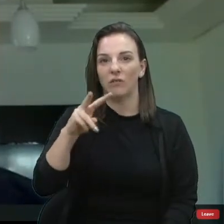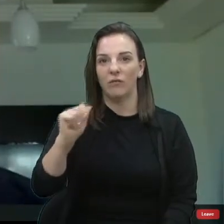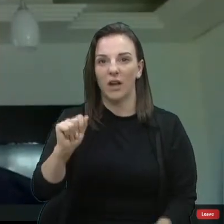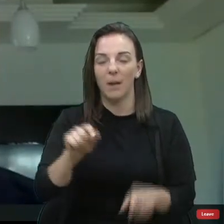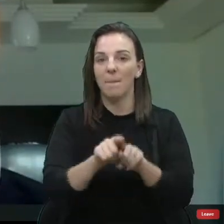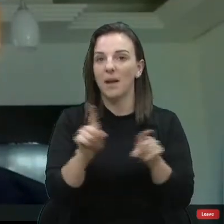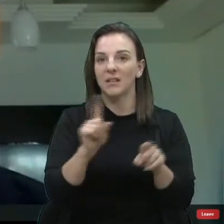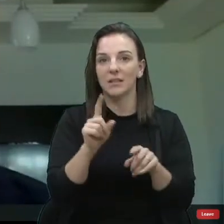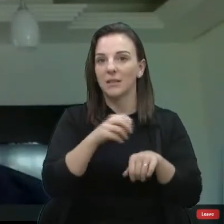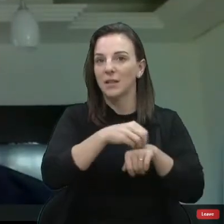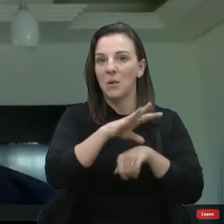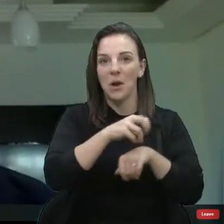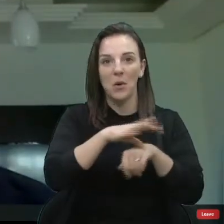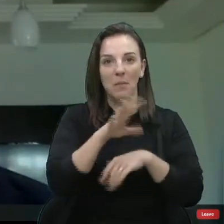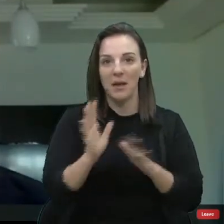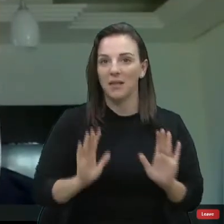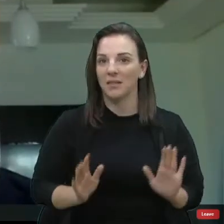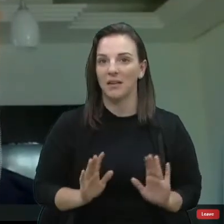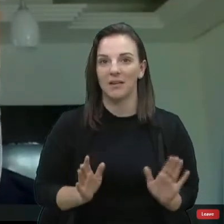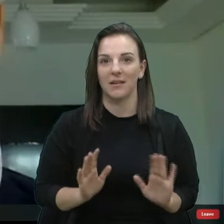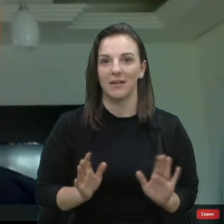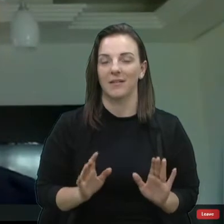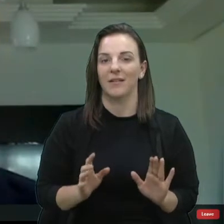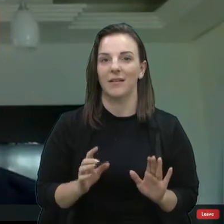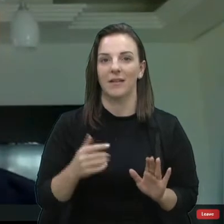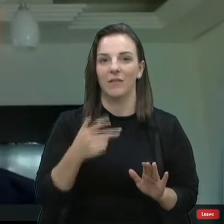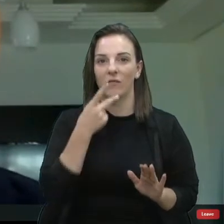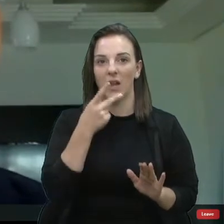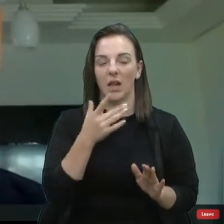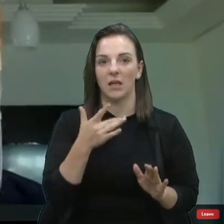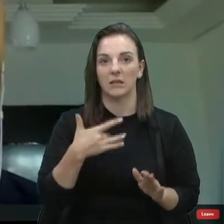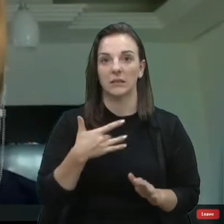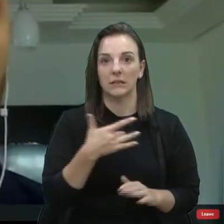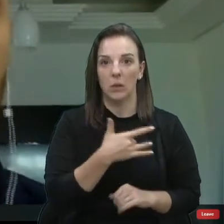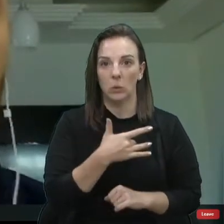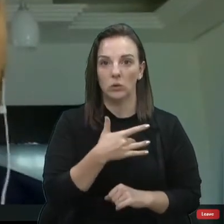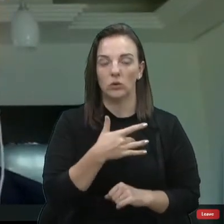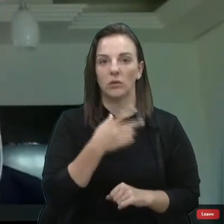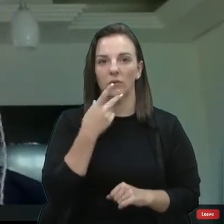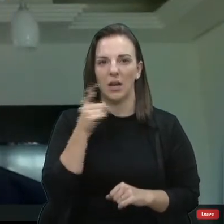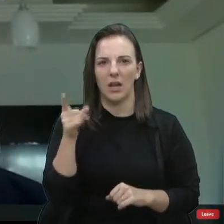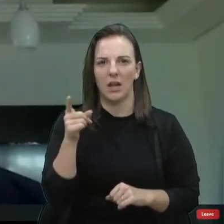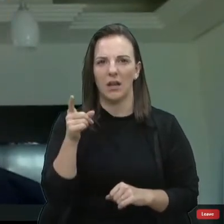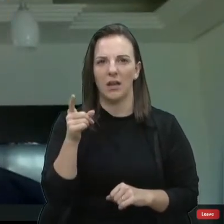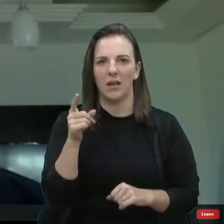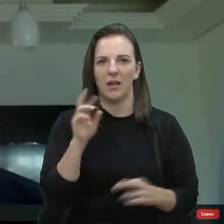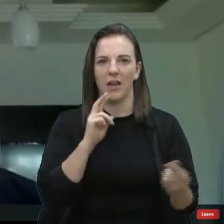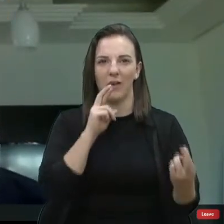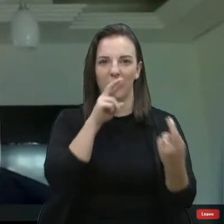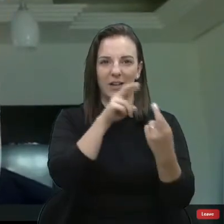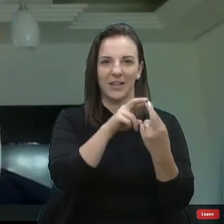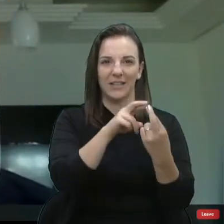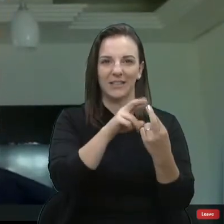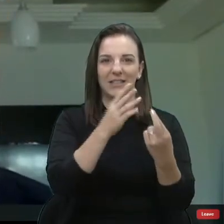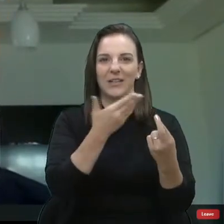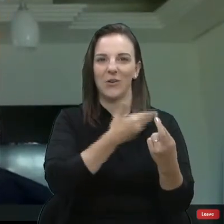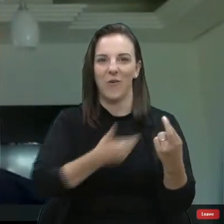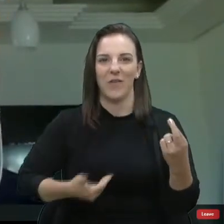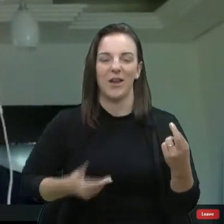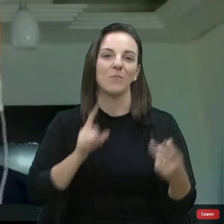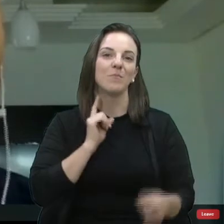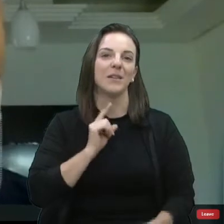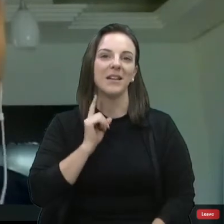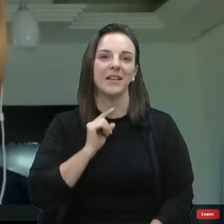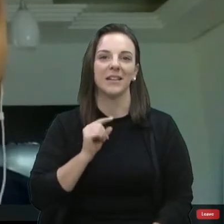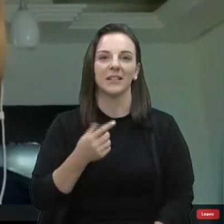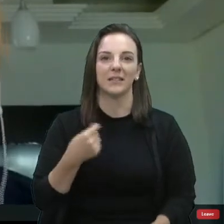saúde, saúde, saúde. Então, a gente tem que seguir a saúde. Quando a senhora faz referência ao governo de Minas, eu sei que tem que dar uma cutucada, né? Porque faz parte